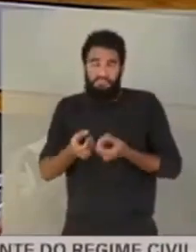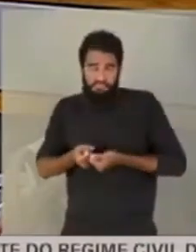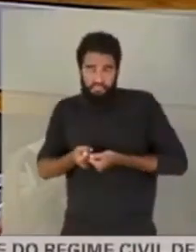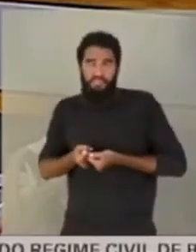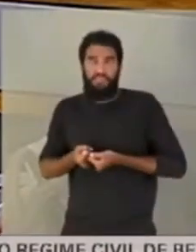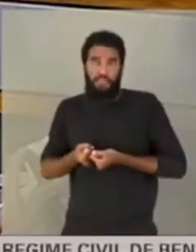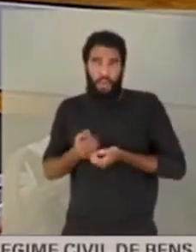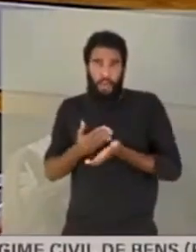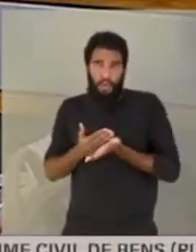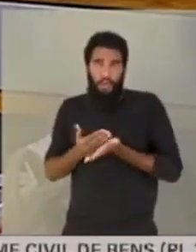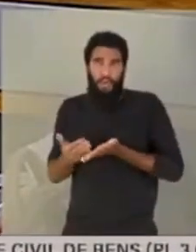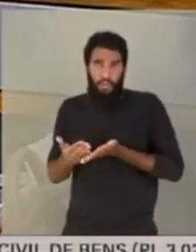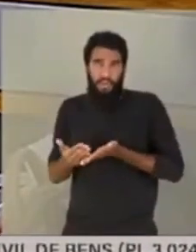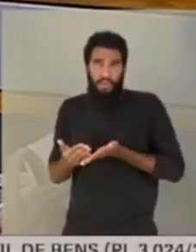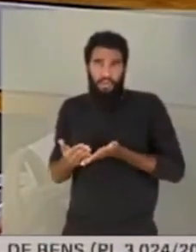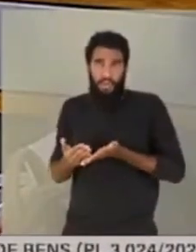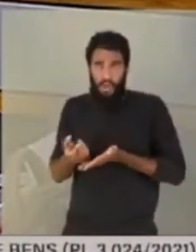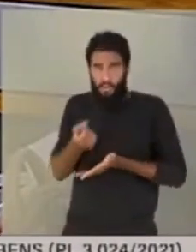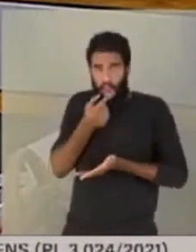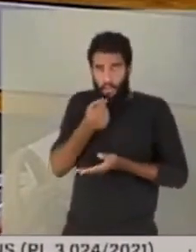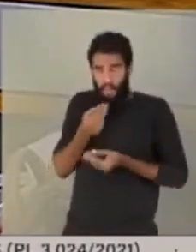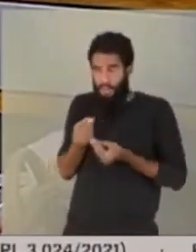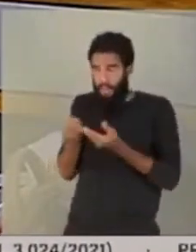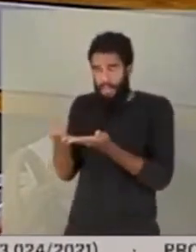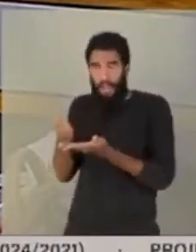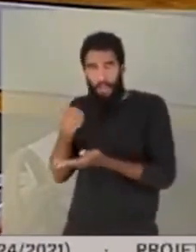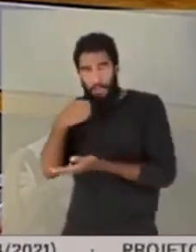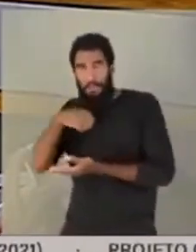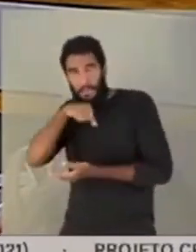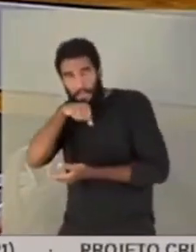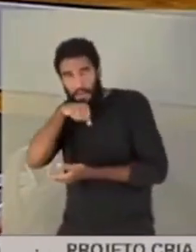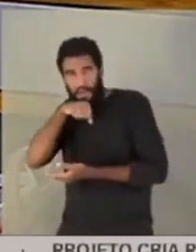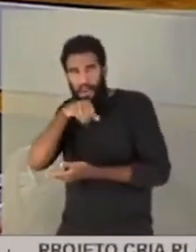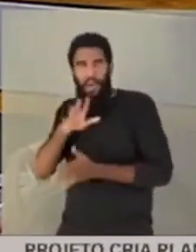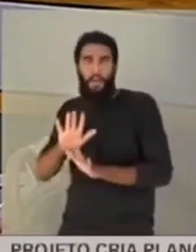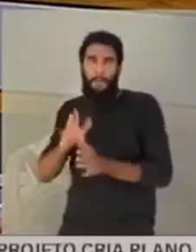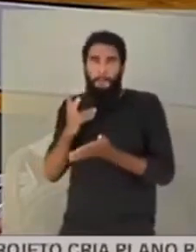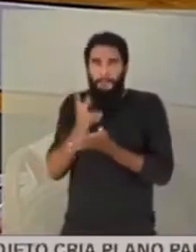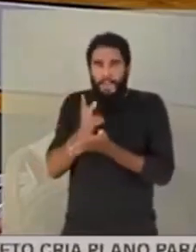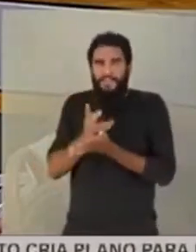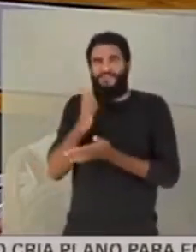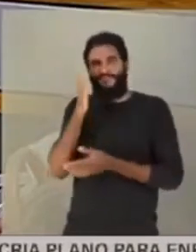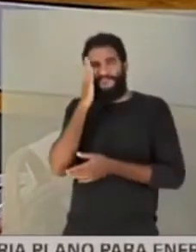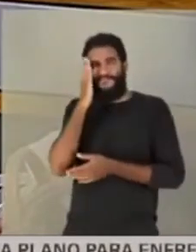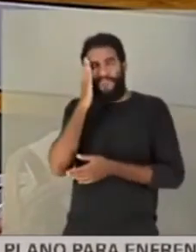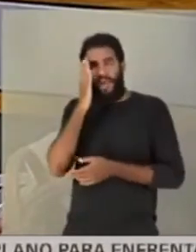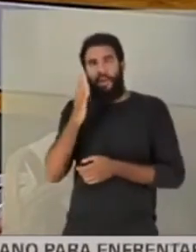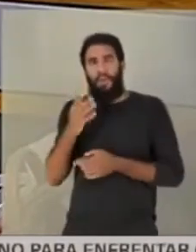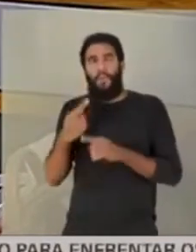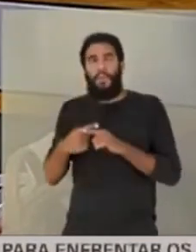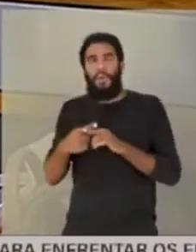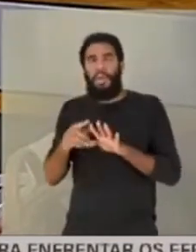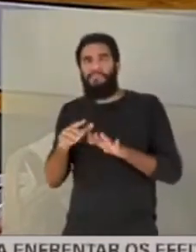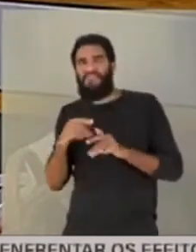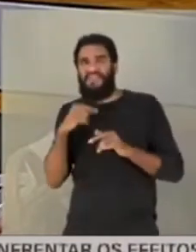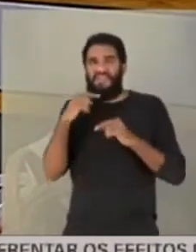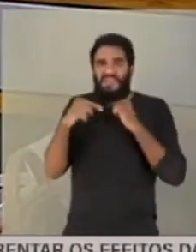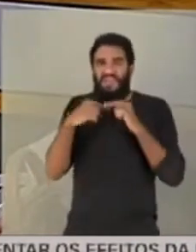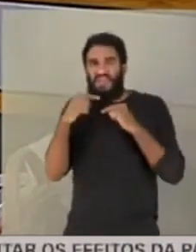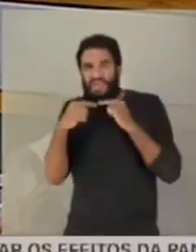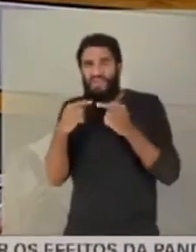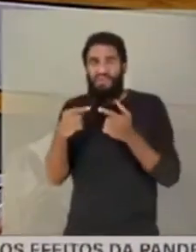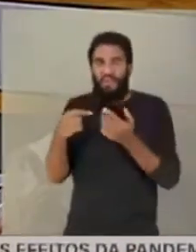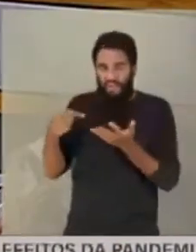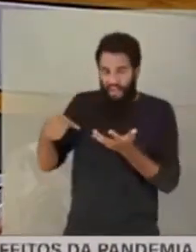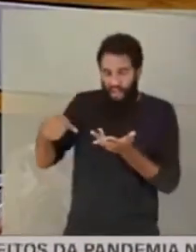começamos a medicá-la. Obrigada. Mesmo sabendo que a gente tinha algumas dúvidas sobre todos